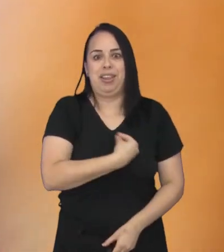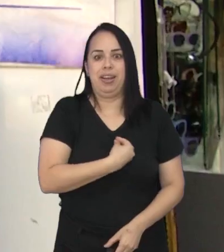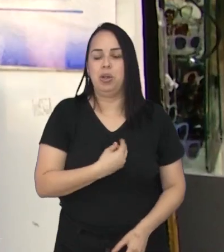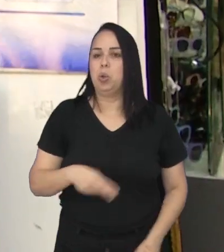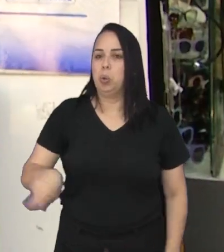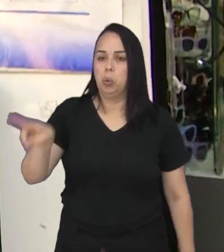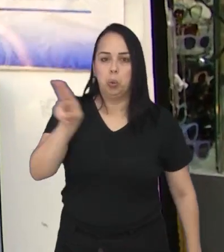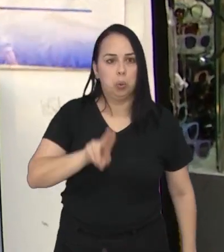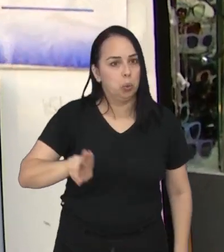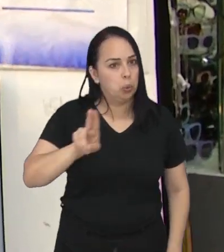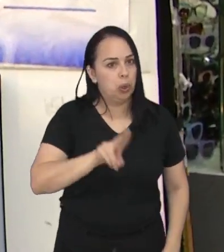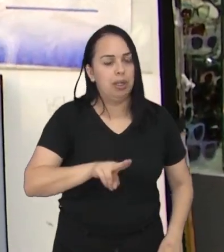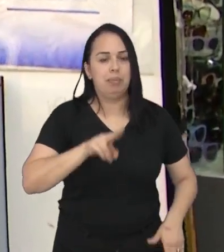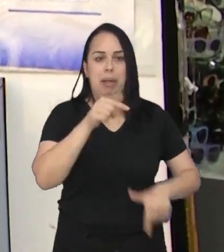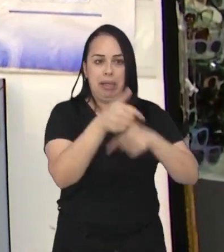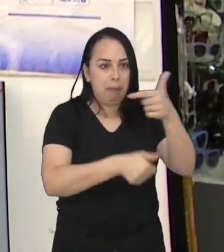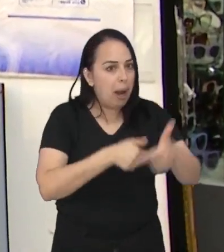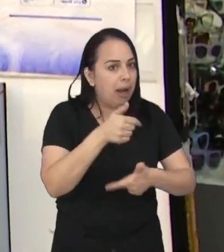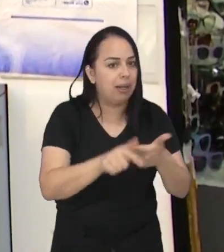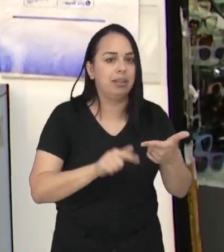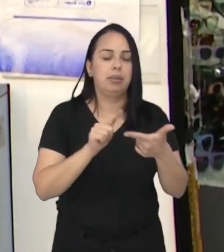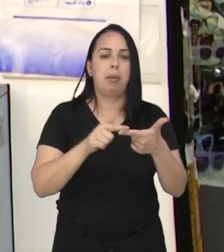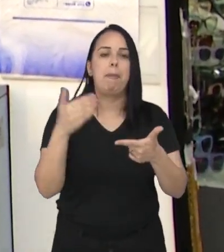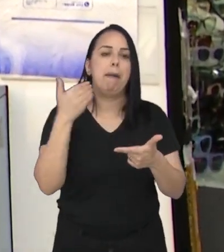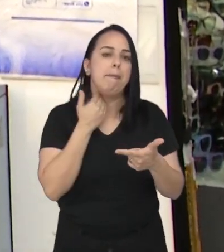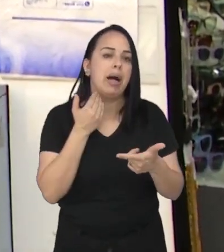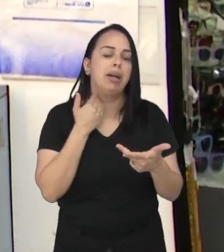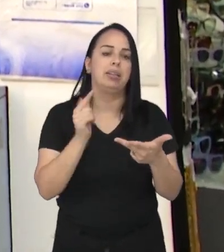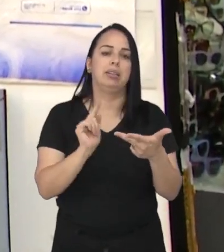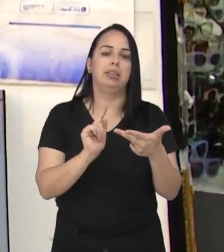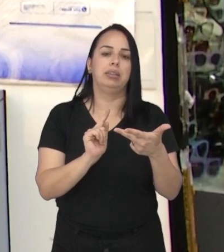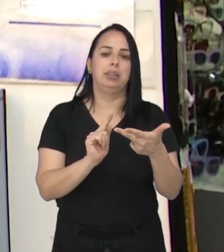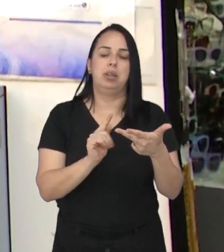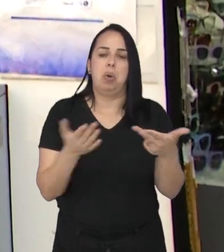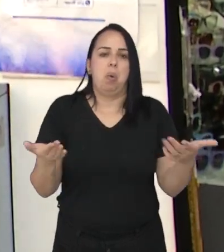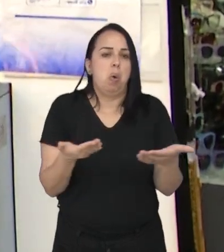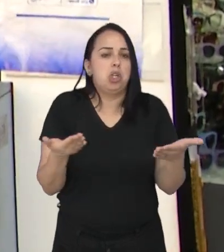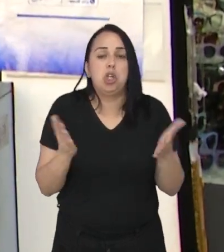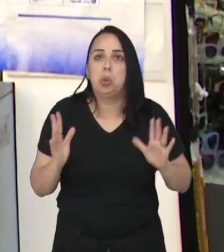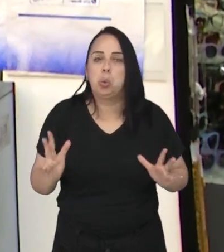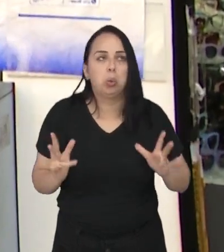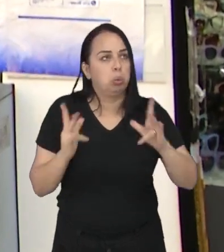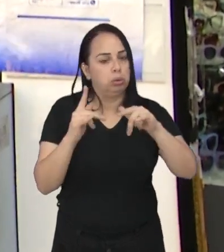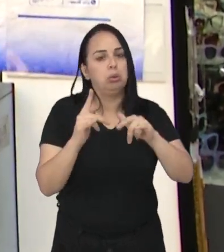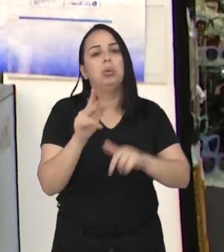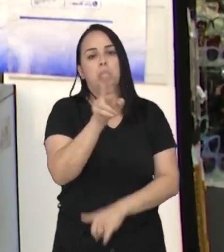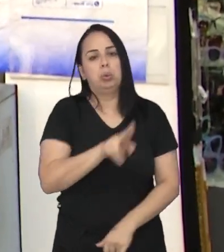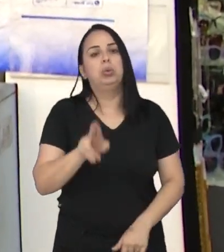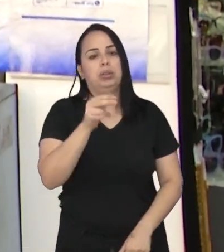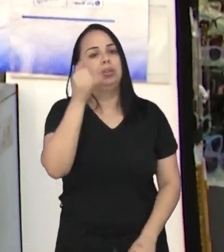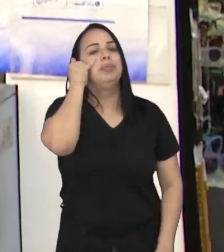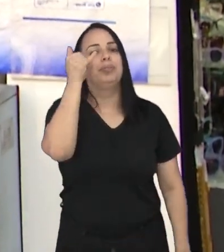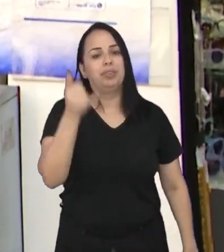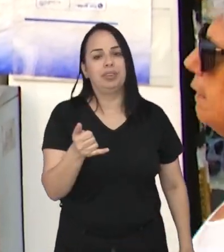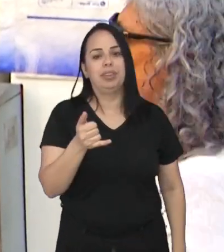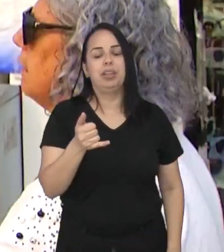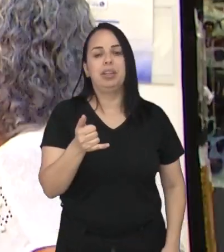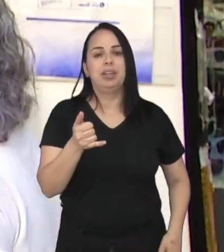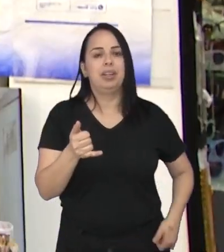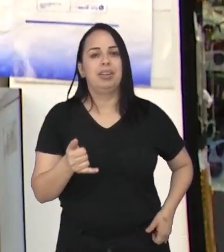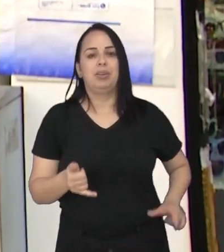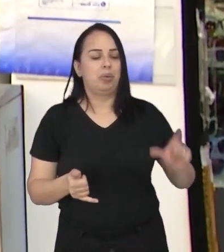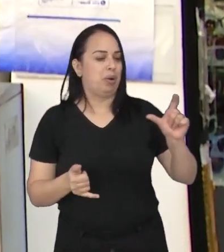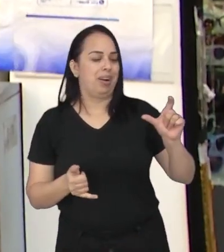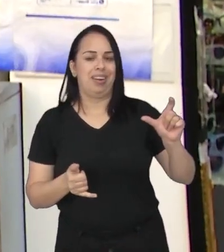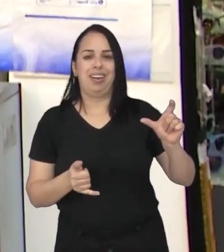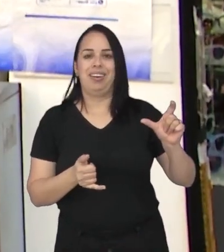vida. Uso bastante. Uso para trabalho, para banco. Acho que hoje tudo envolve celular, então acaba nem